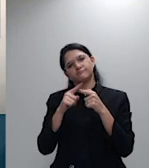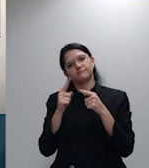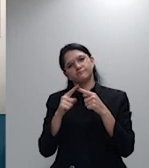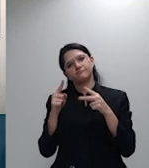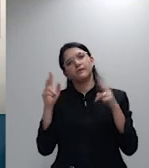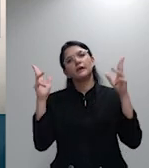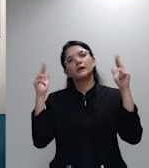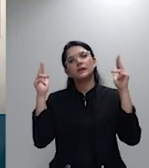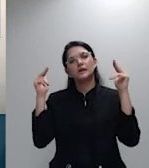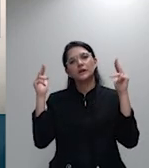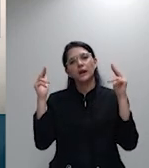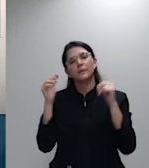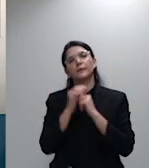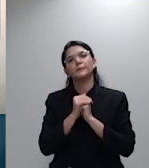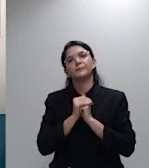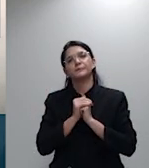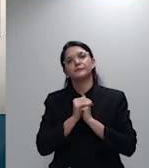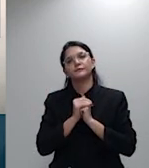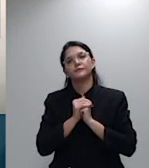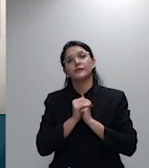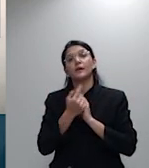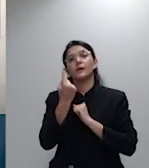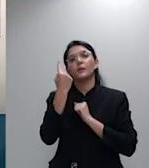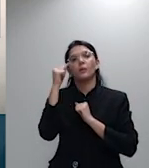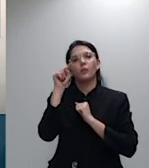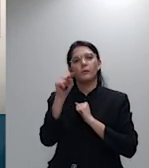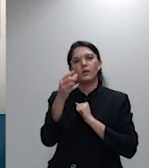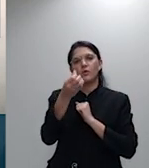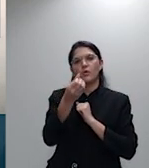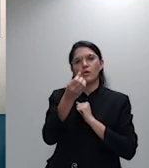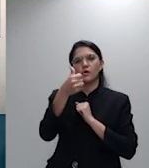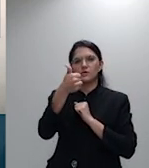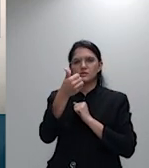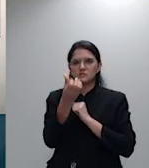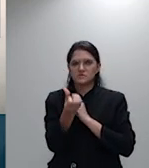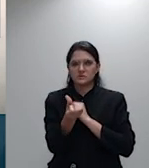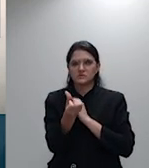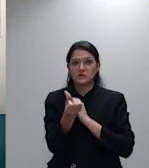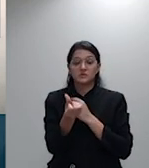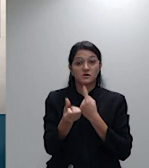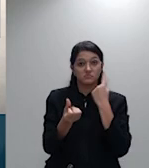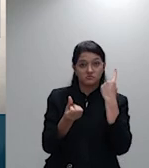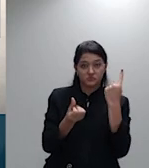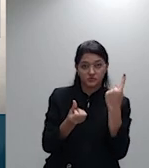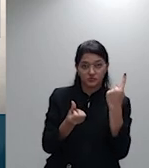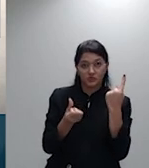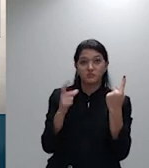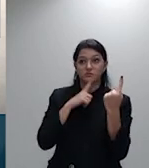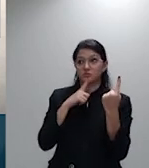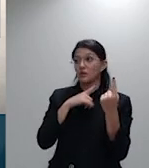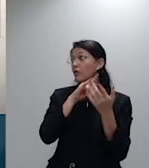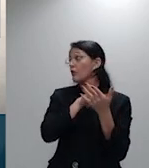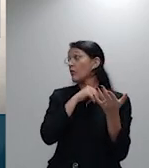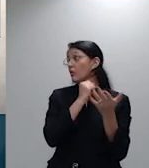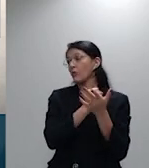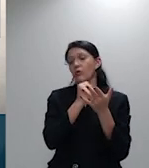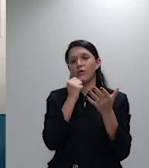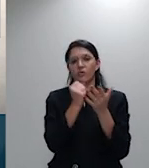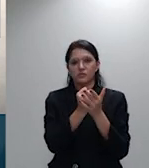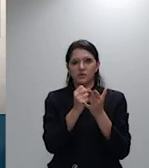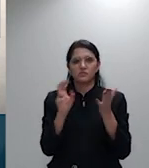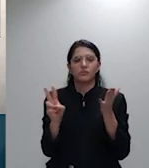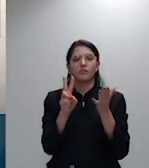1016 de um lado a validade da cláusula contratual de plano de saúde coletivo que prevê o